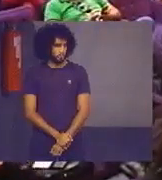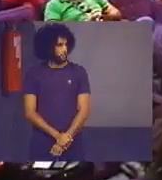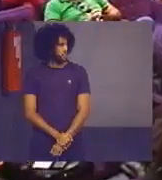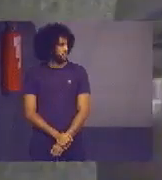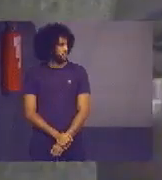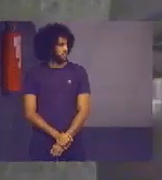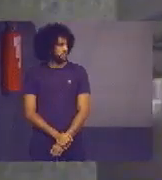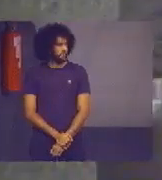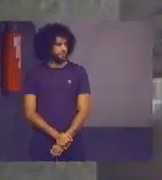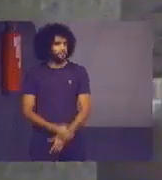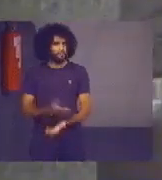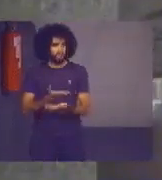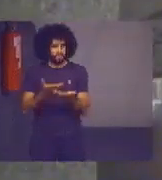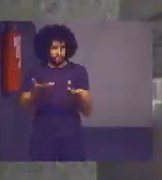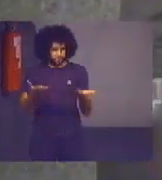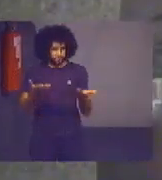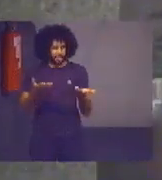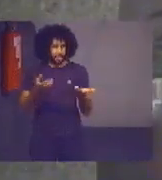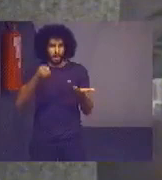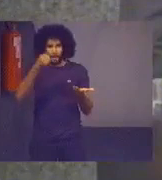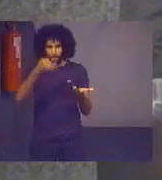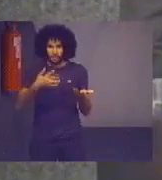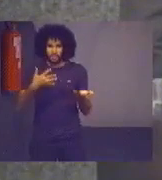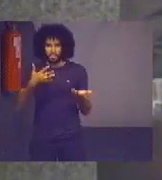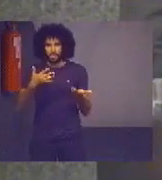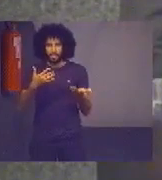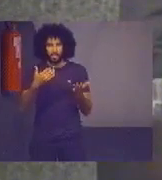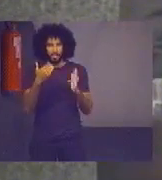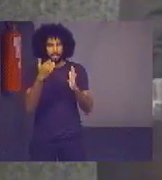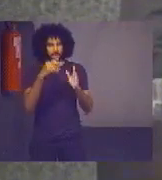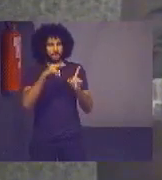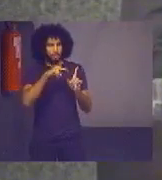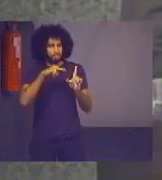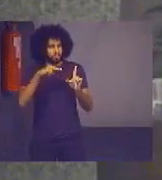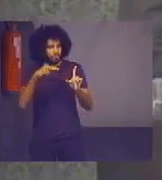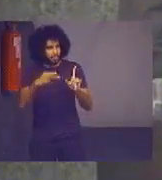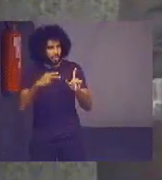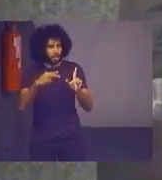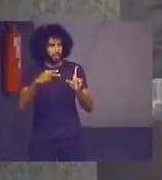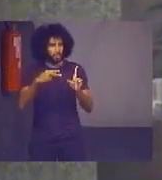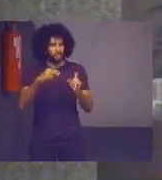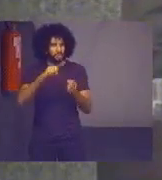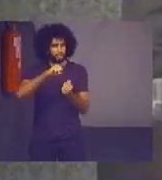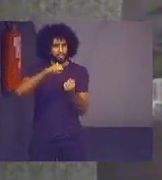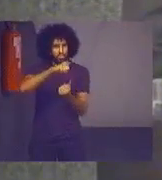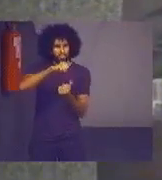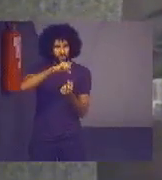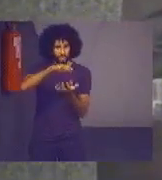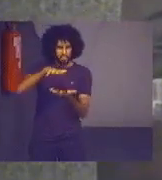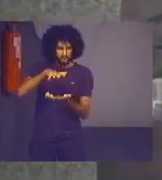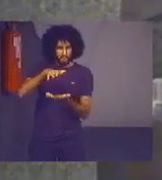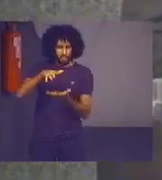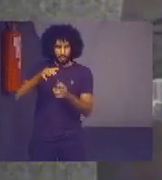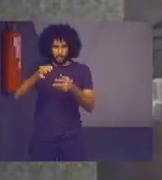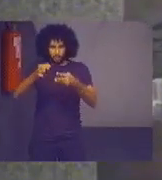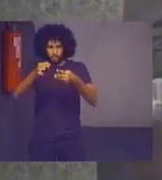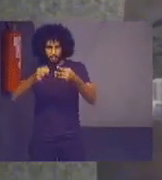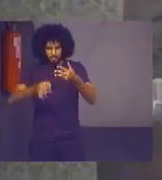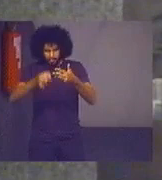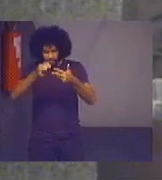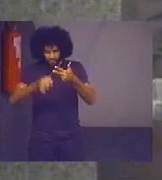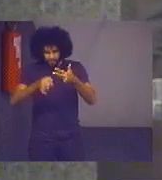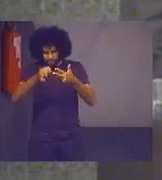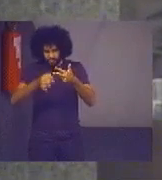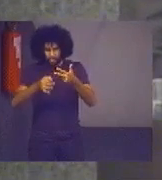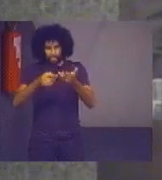Para falar do panorama do plano de logística sustentável no Poder Judiciário, convidamos a diretora